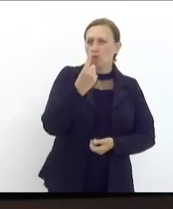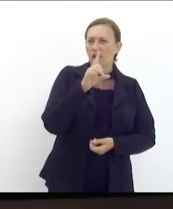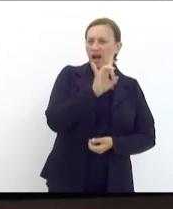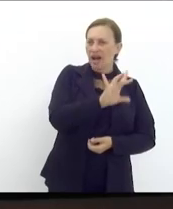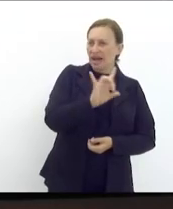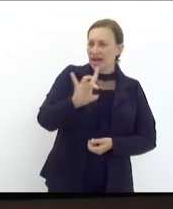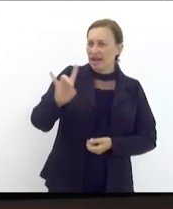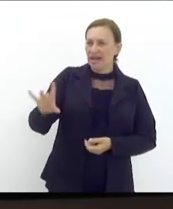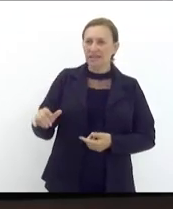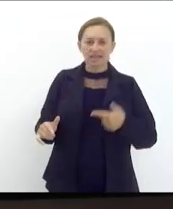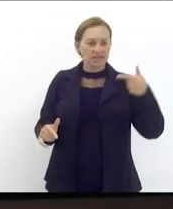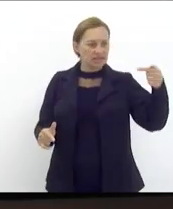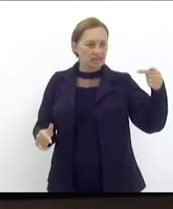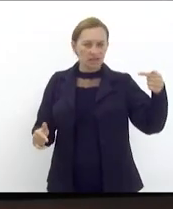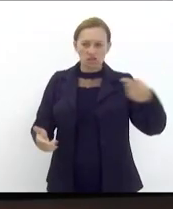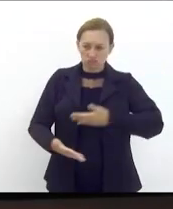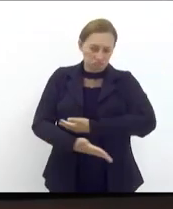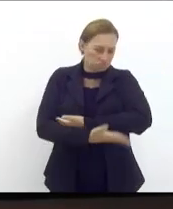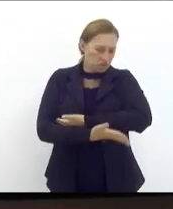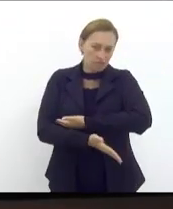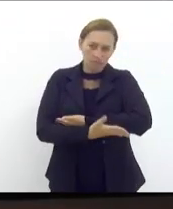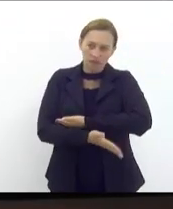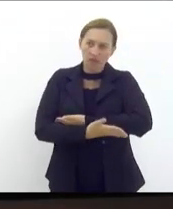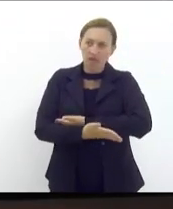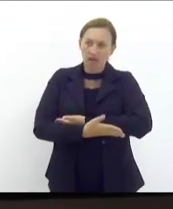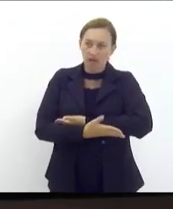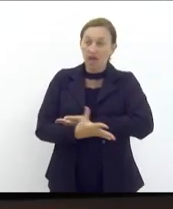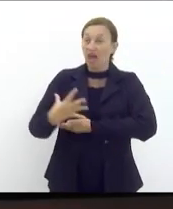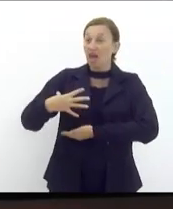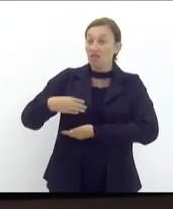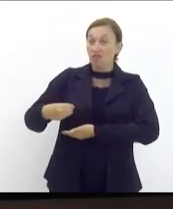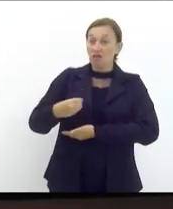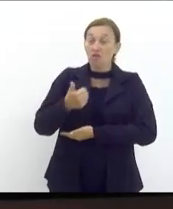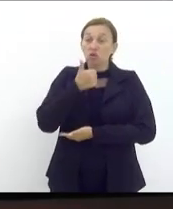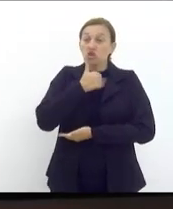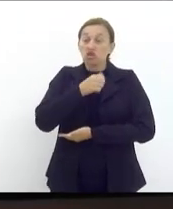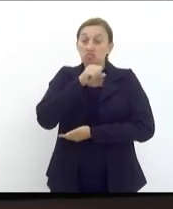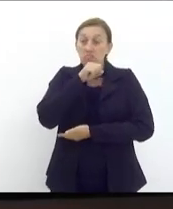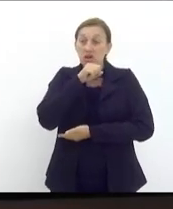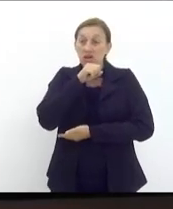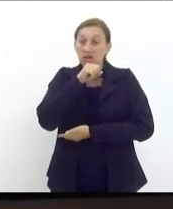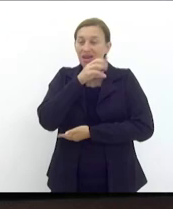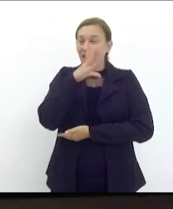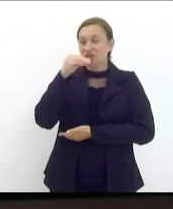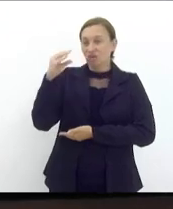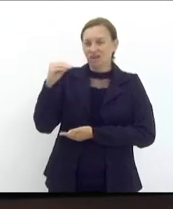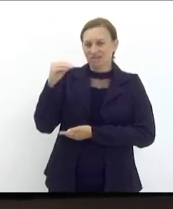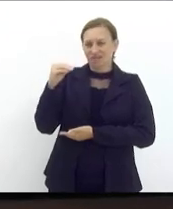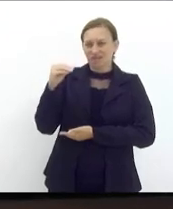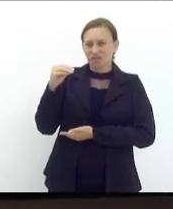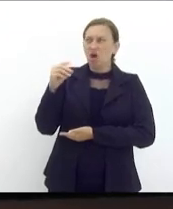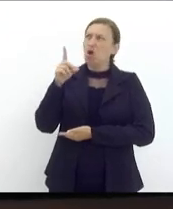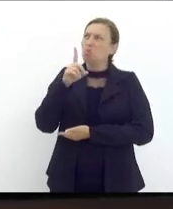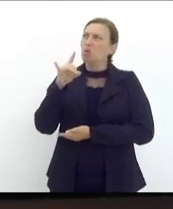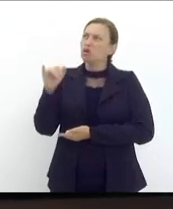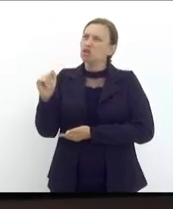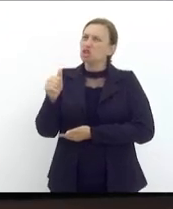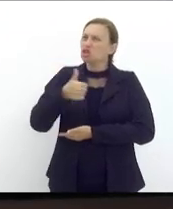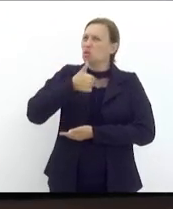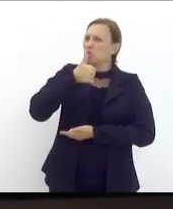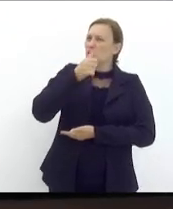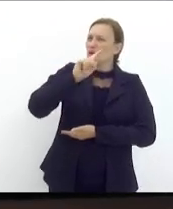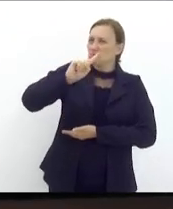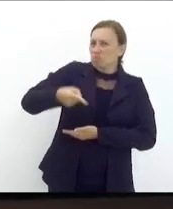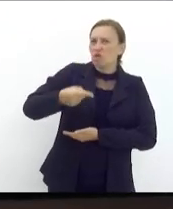sete bebês brasileiros é filho de mãe adolescente. Por dia, são 1.043